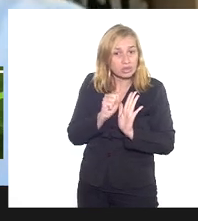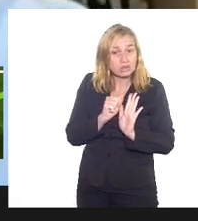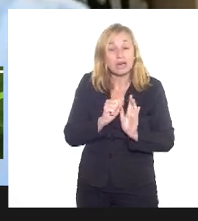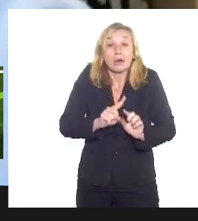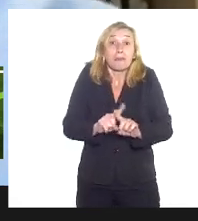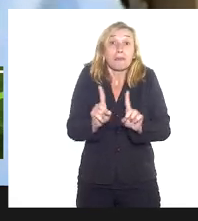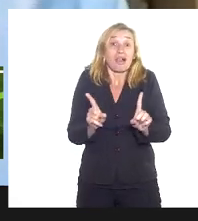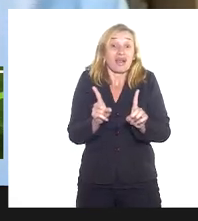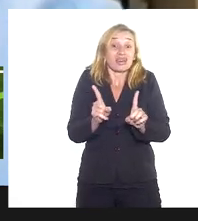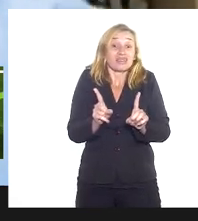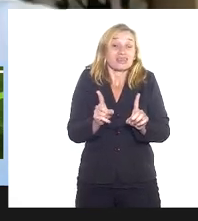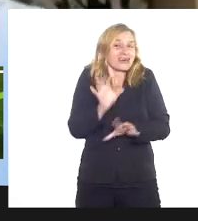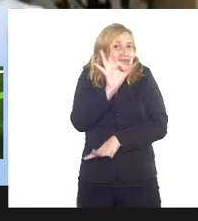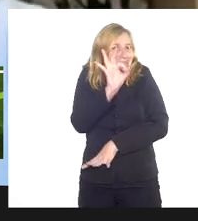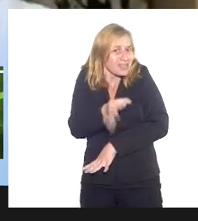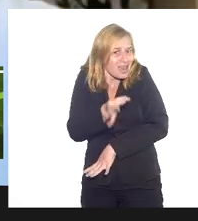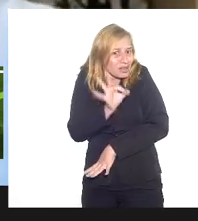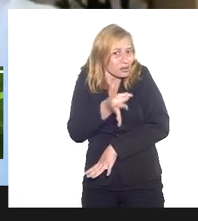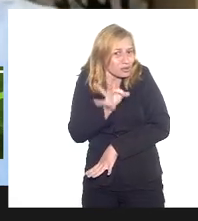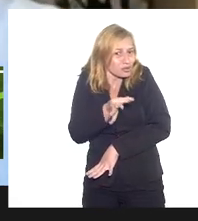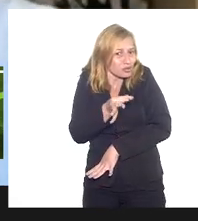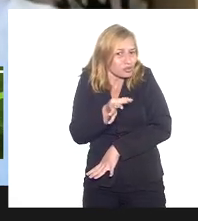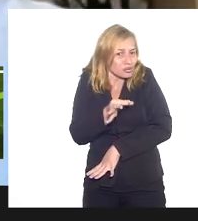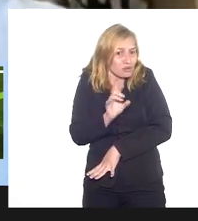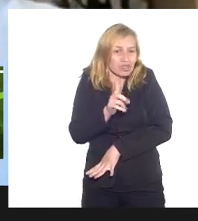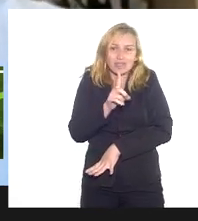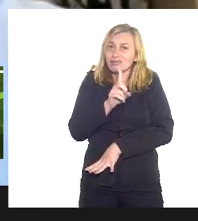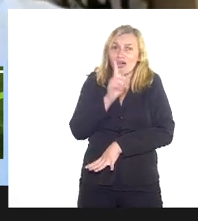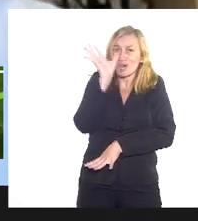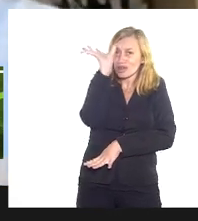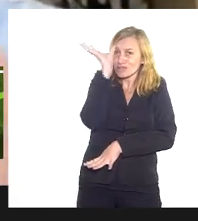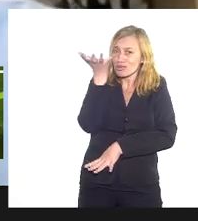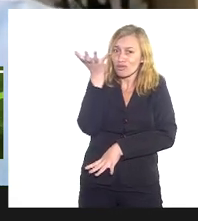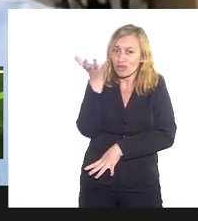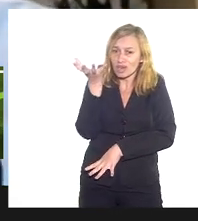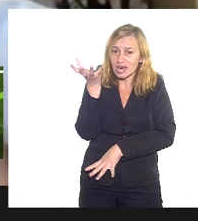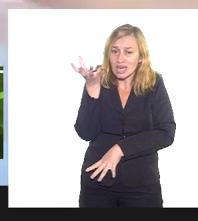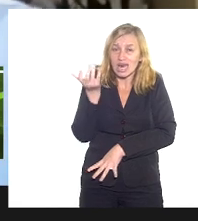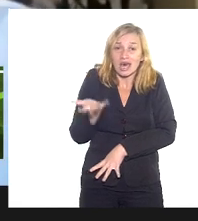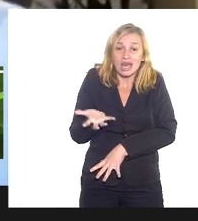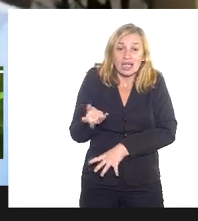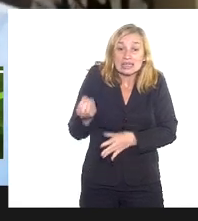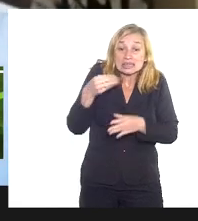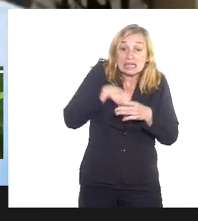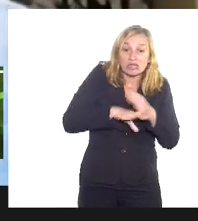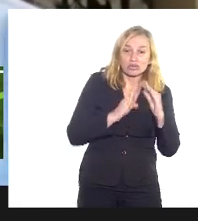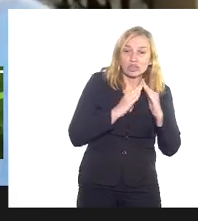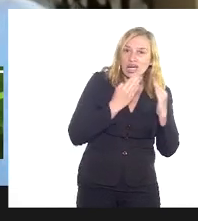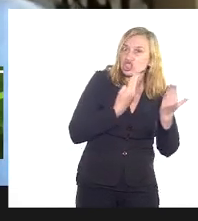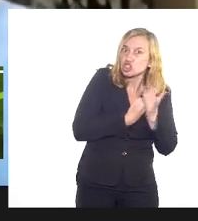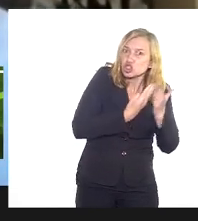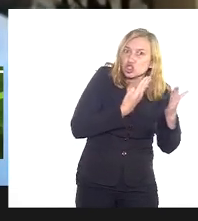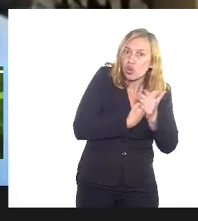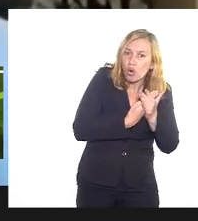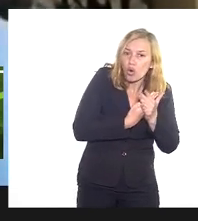mas é óbvio que você não vai resolver dentro do âmbito da escola